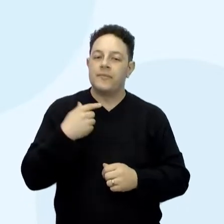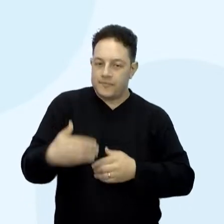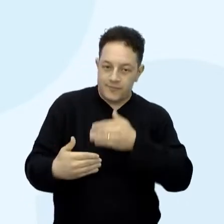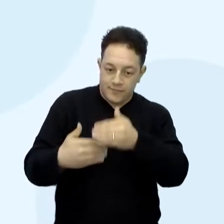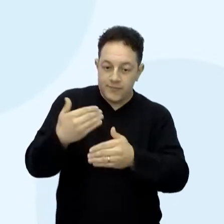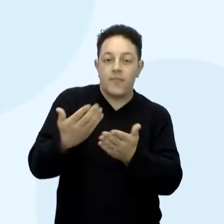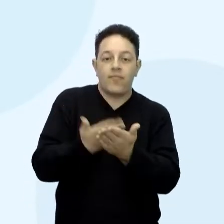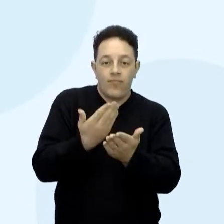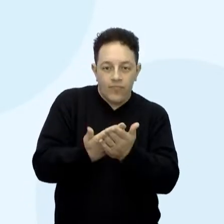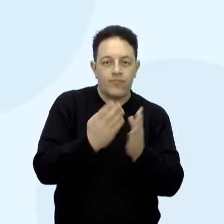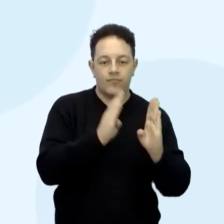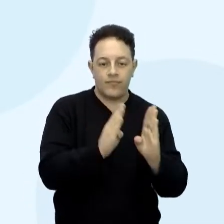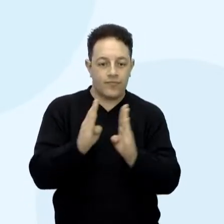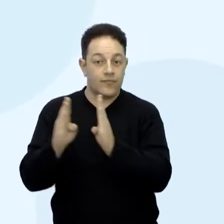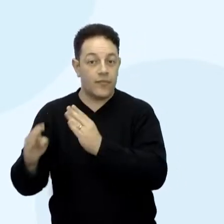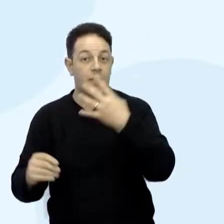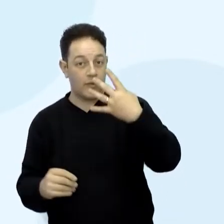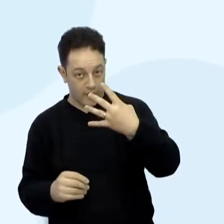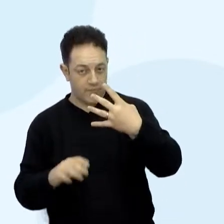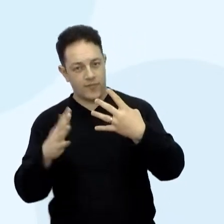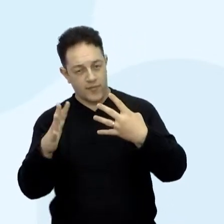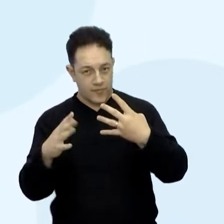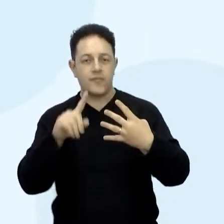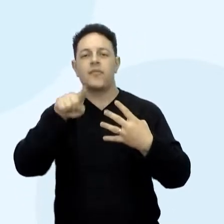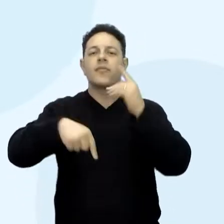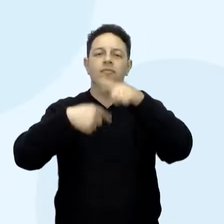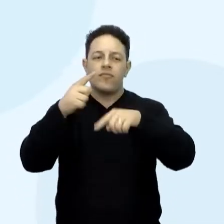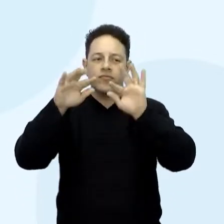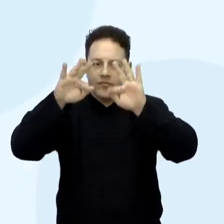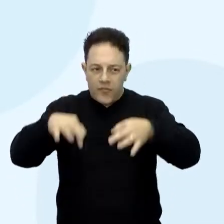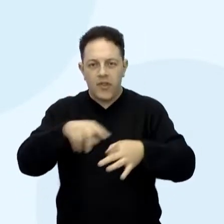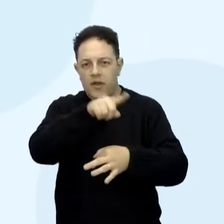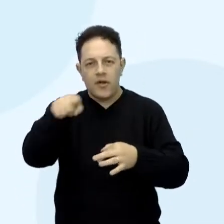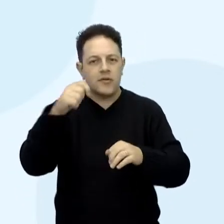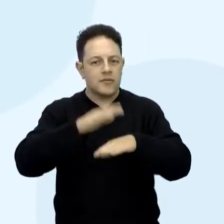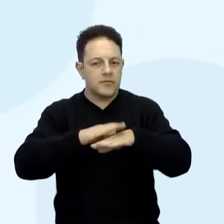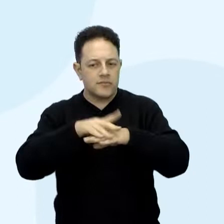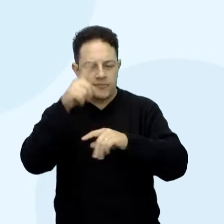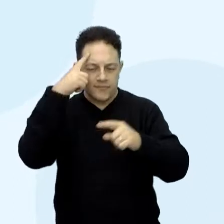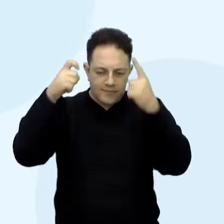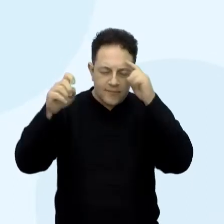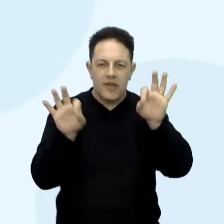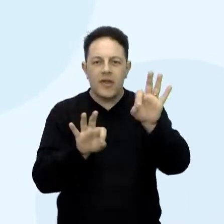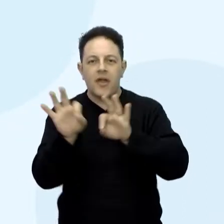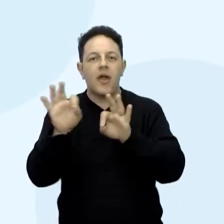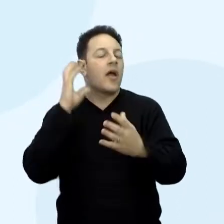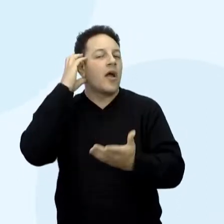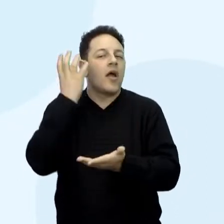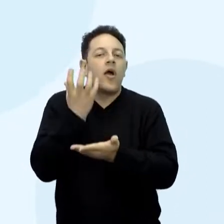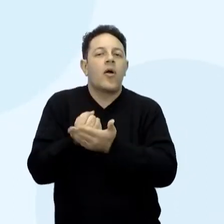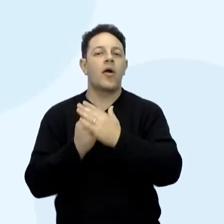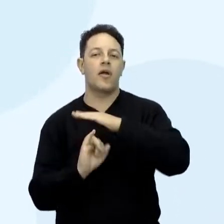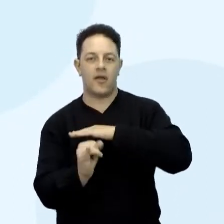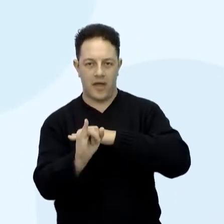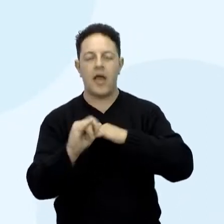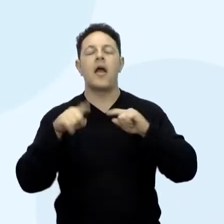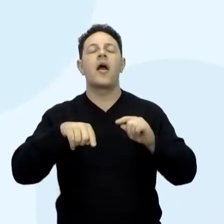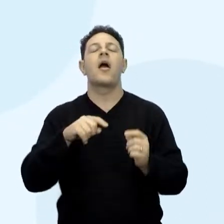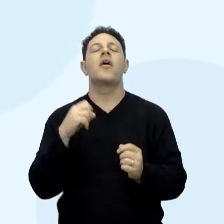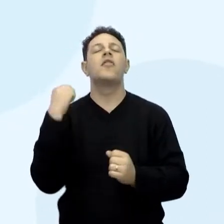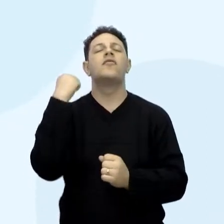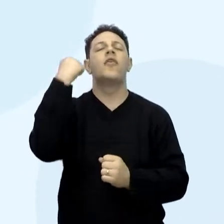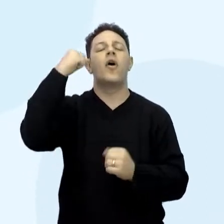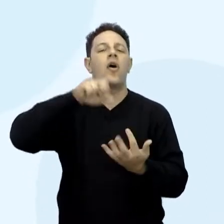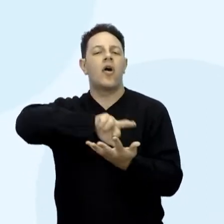de 4 aulas, mais ou menos, e no final das contas, vocês vão ter que elaborar um podcast sobre as potencialidades